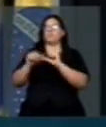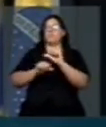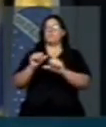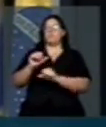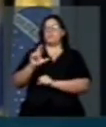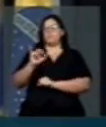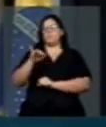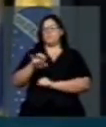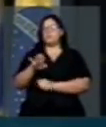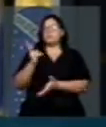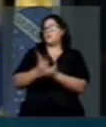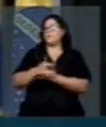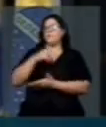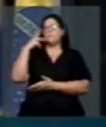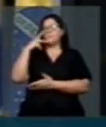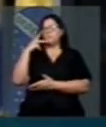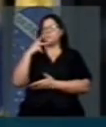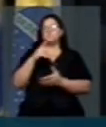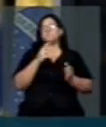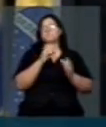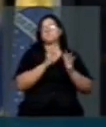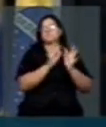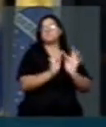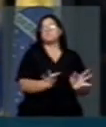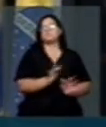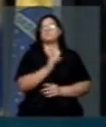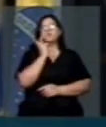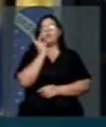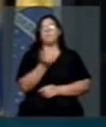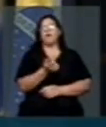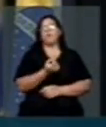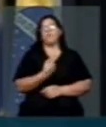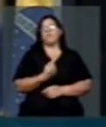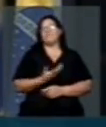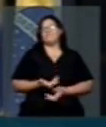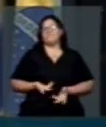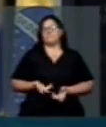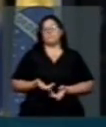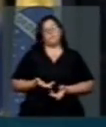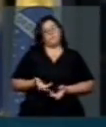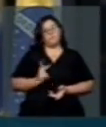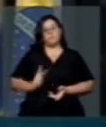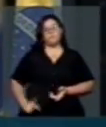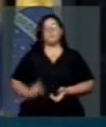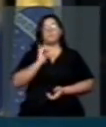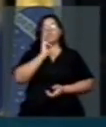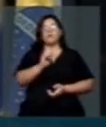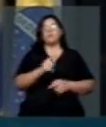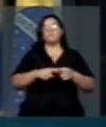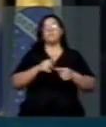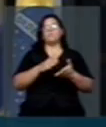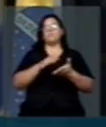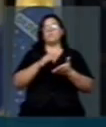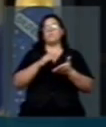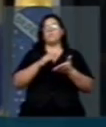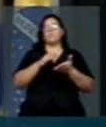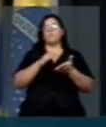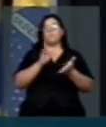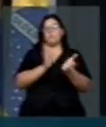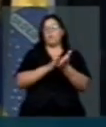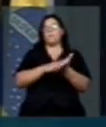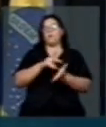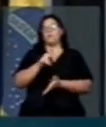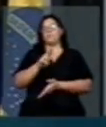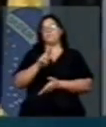verdadeiramente político, num crime comum. Então, senhor presidente, é vado o requerimento e parabéns ao PSDB.